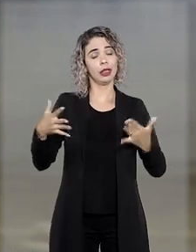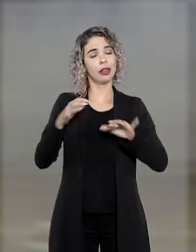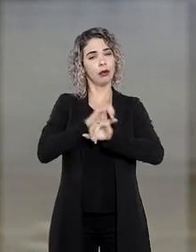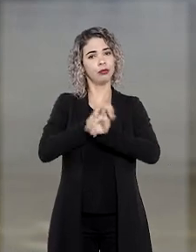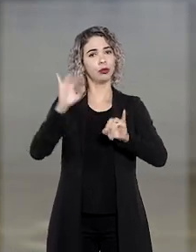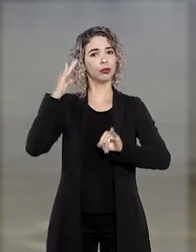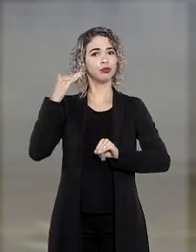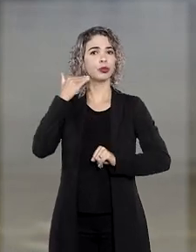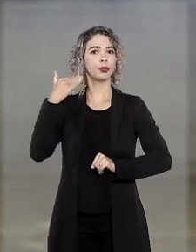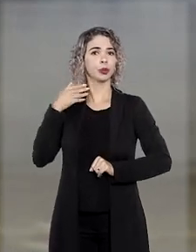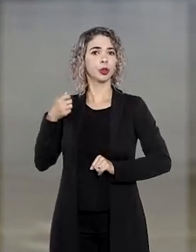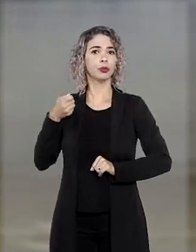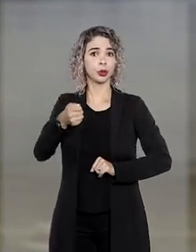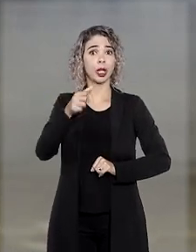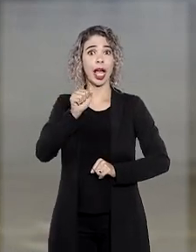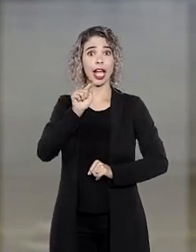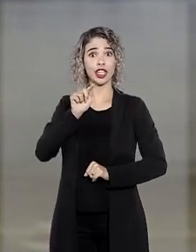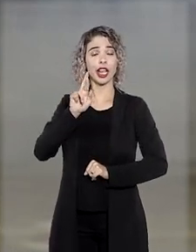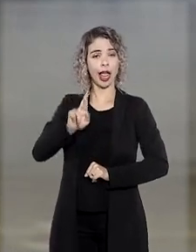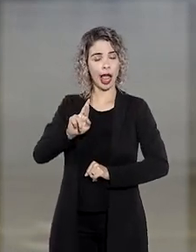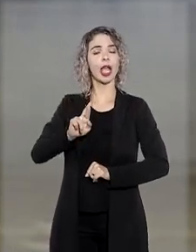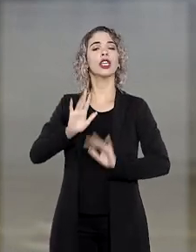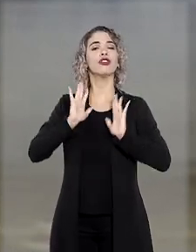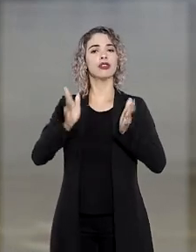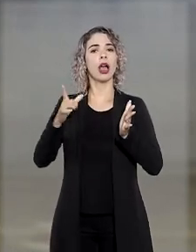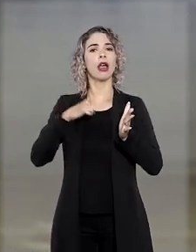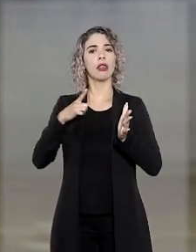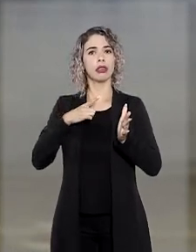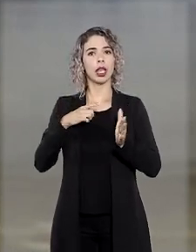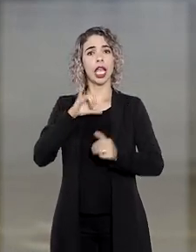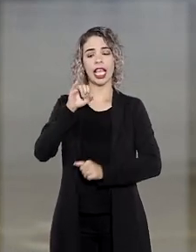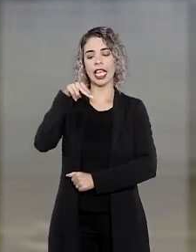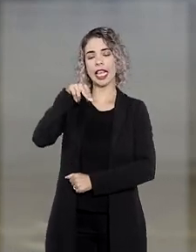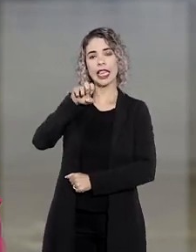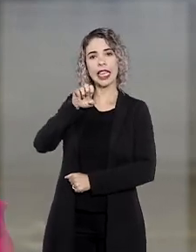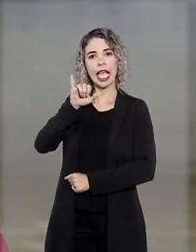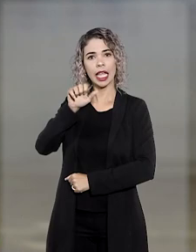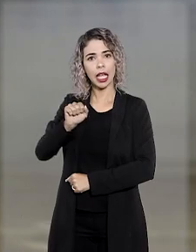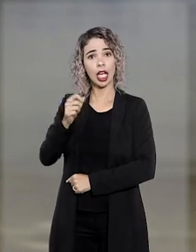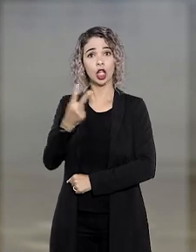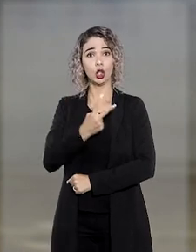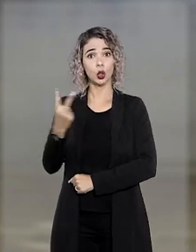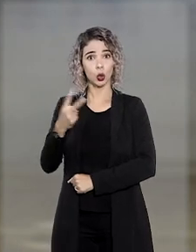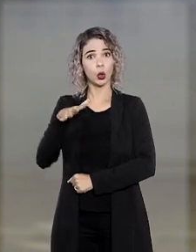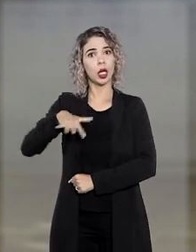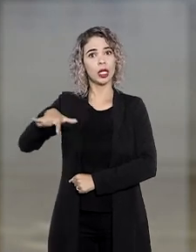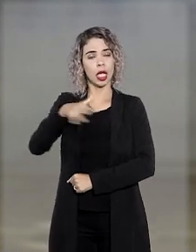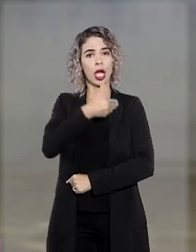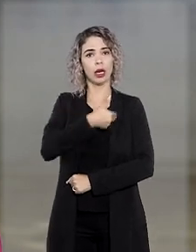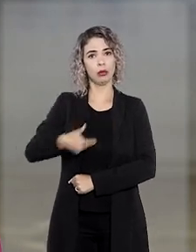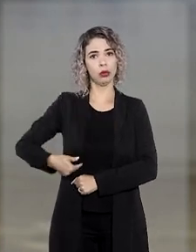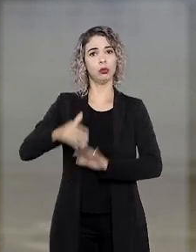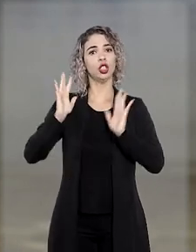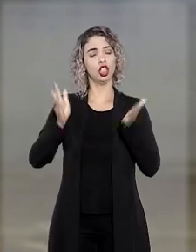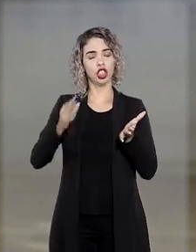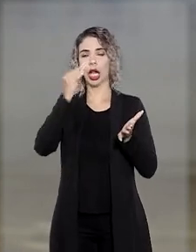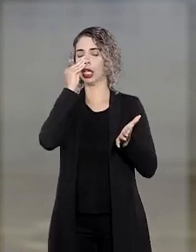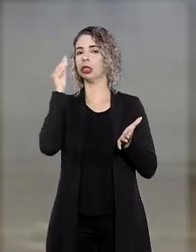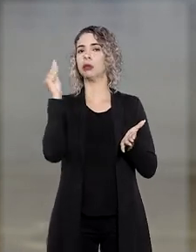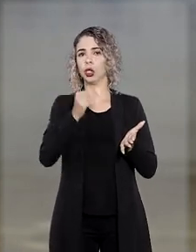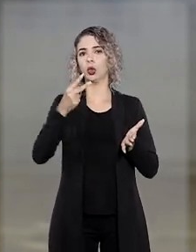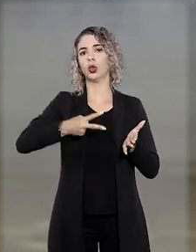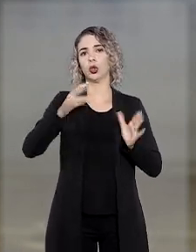tutela foi proferida no âmbito de agravo em recurso especial, interposto pelo INEA e pelos dois entes públicos e já foi